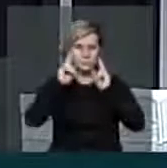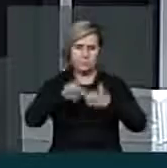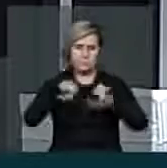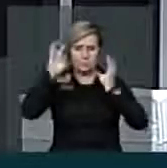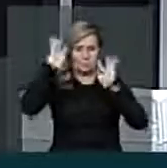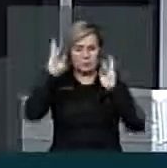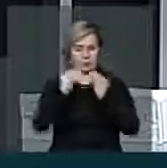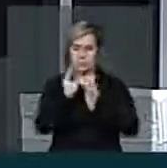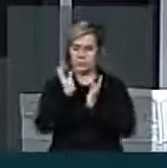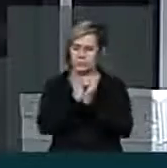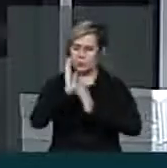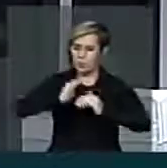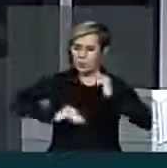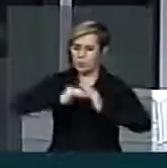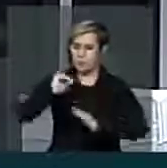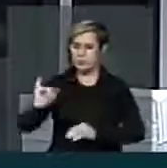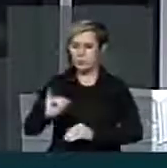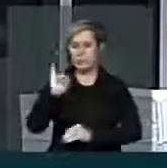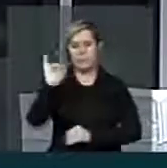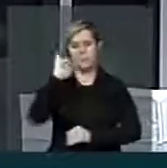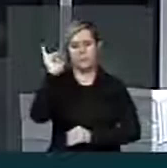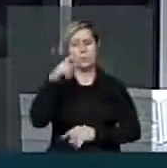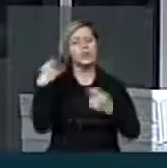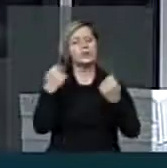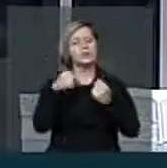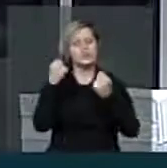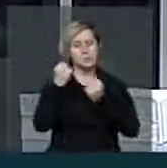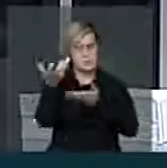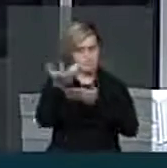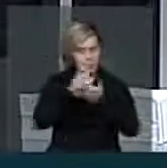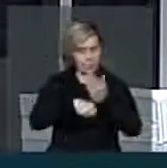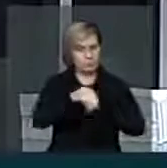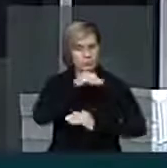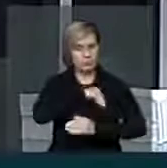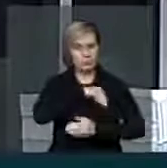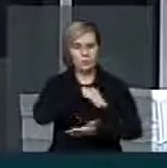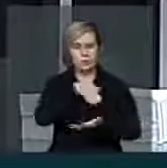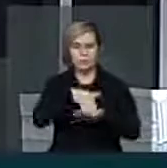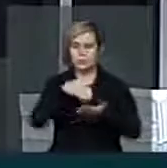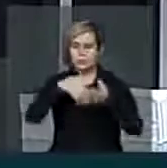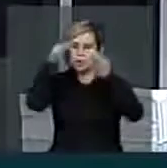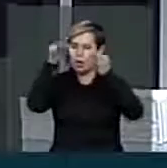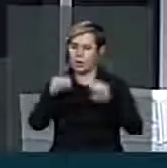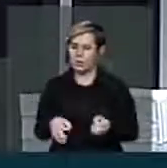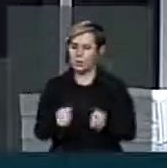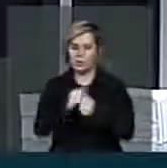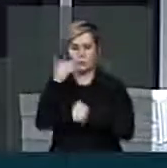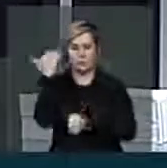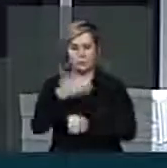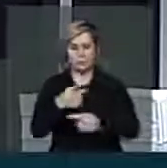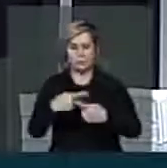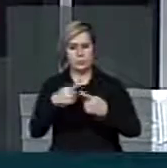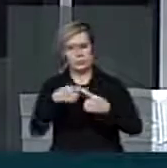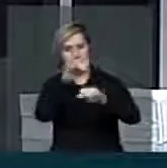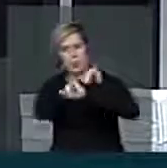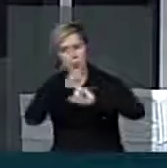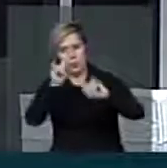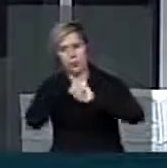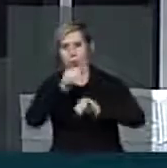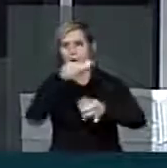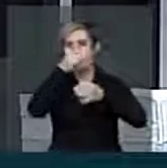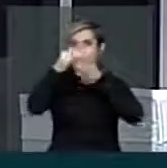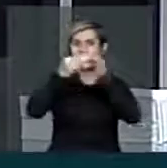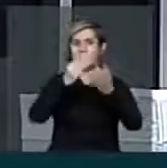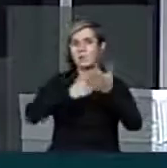categoria de profissionais tão importante, que precisa receber um piso salarial justo, digno, porque são formadores de opinião em